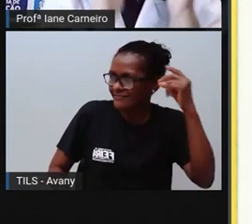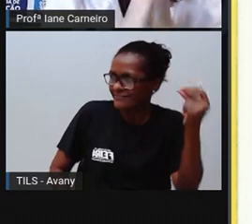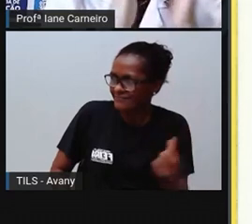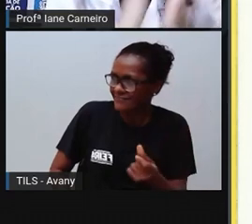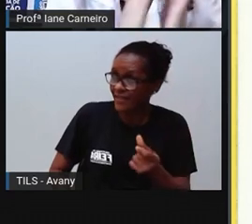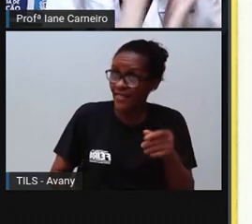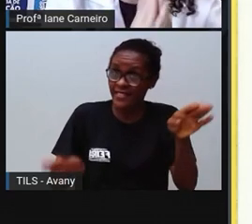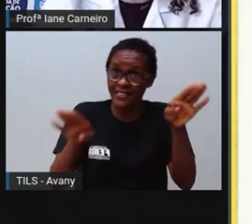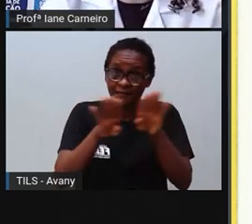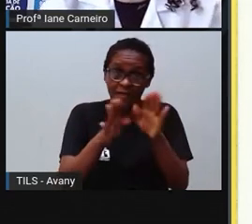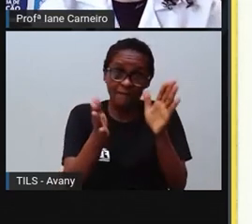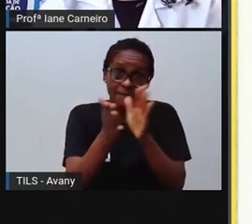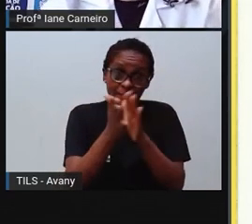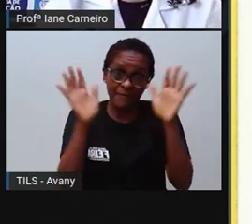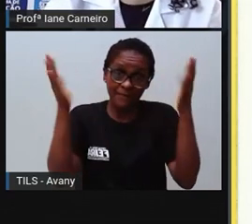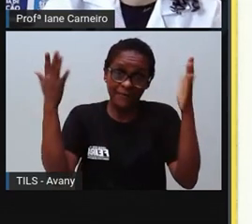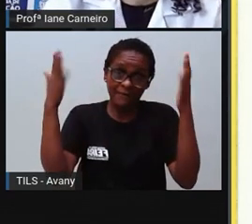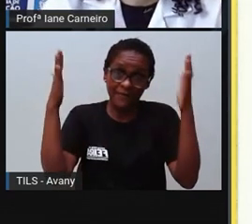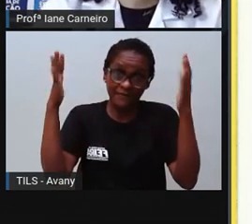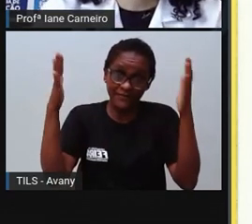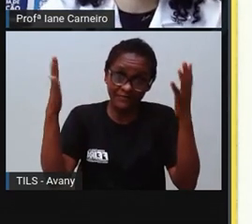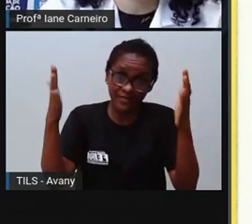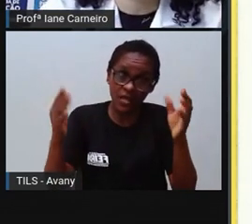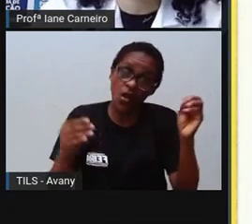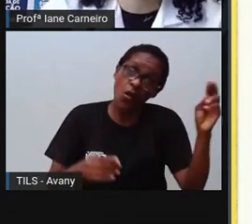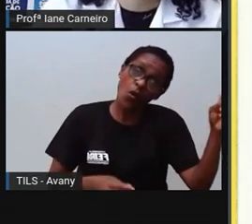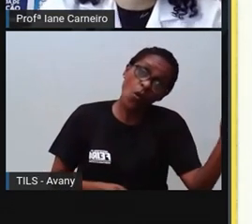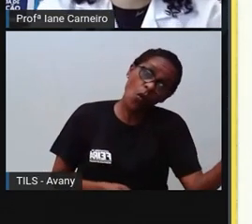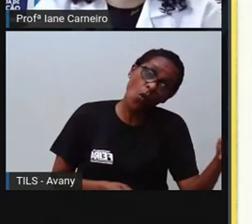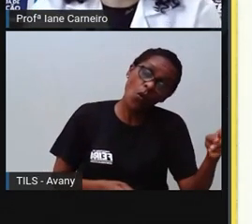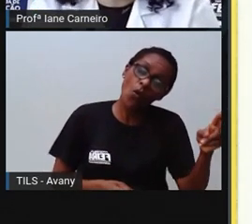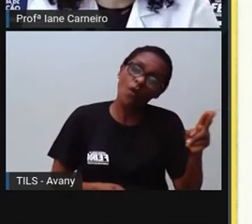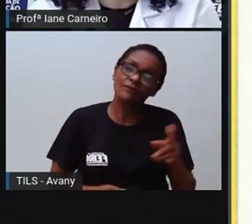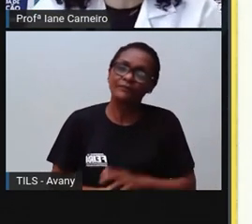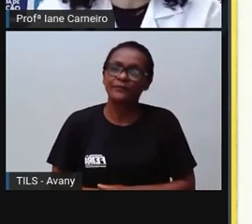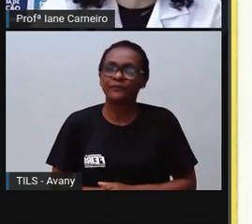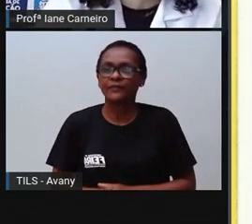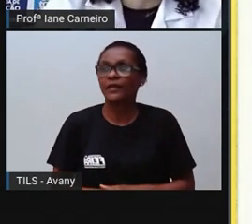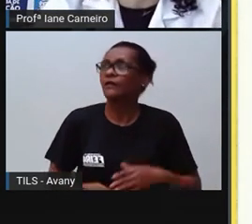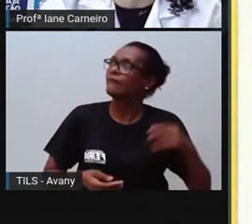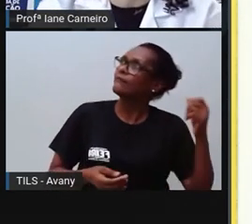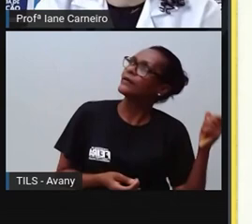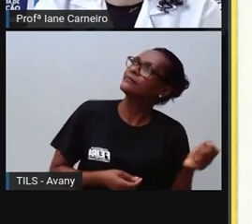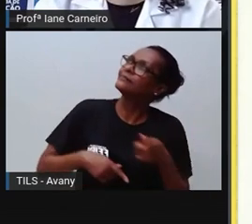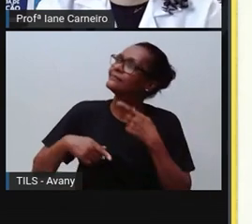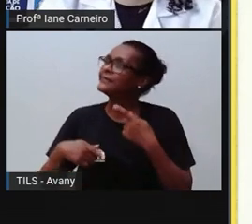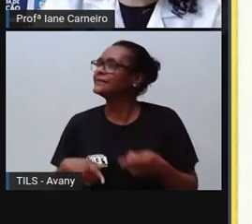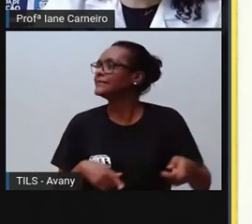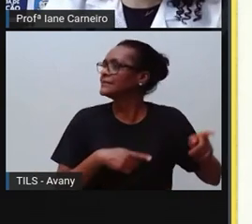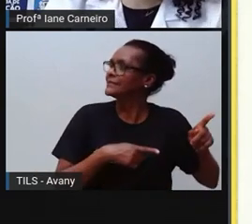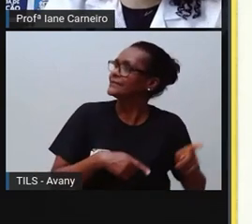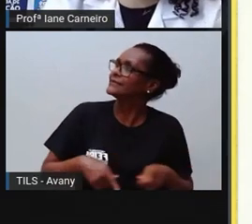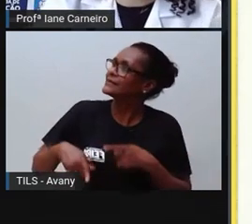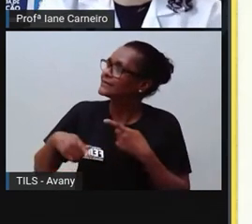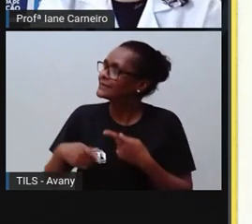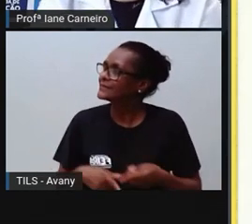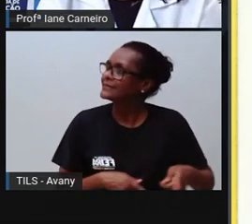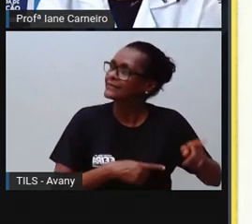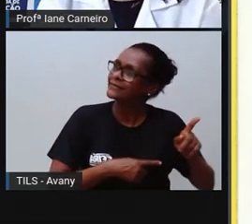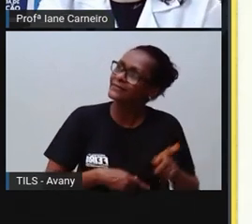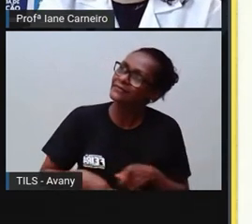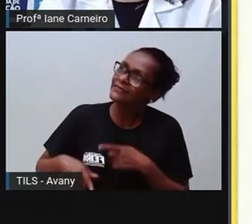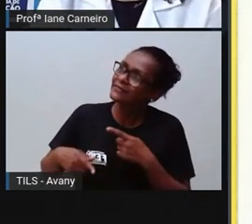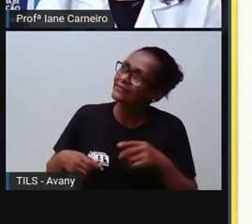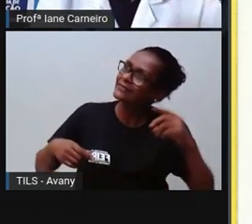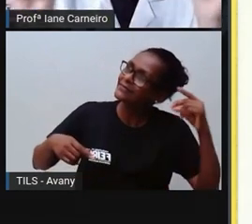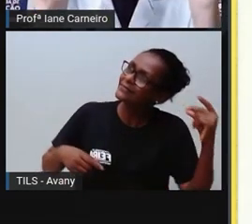Para bater palmas. Ou para acompanhar o ritmo de uma música. Consegue dar estalinhos com os